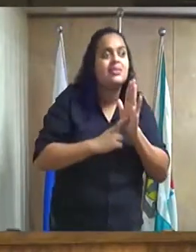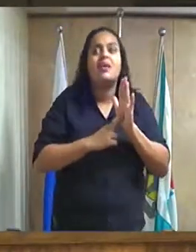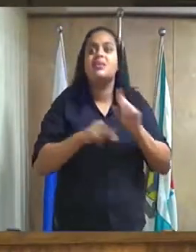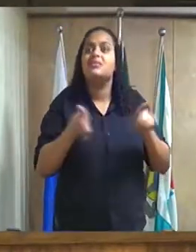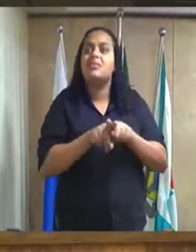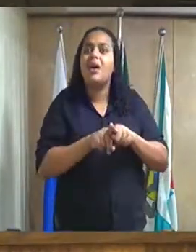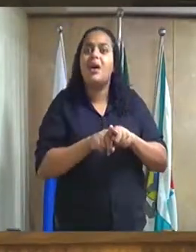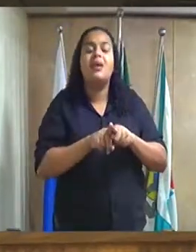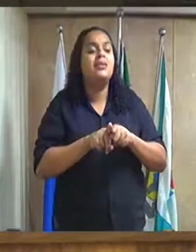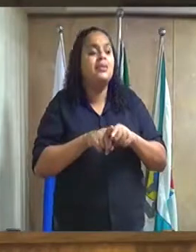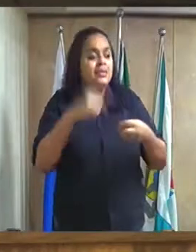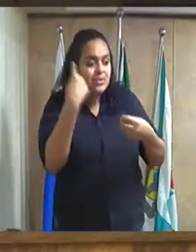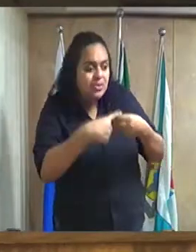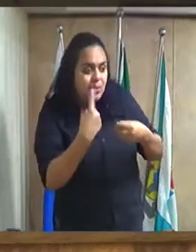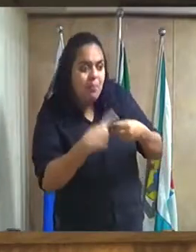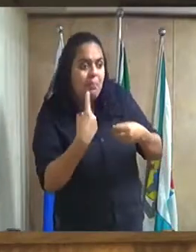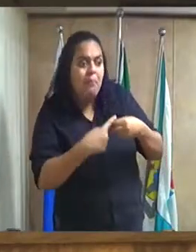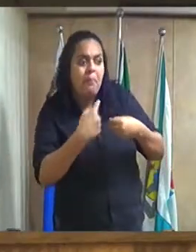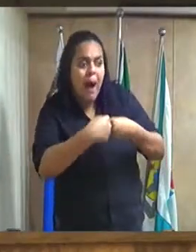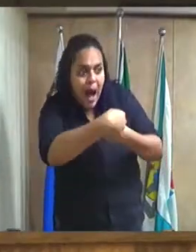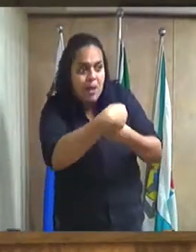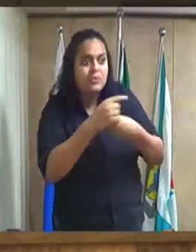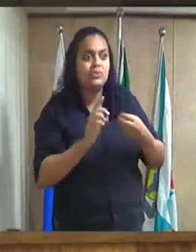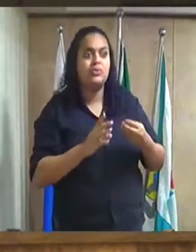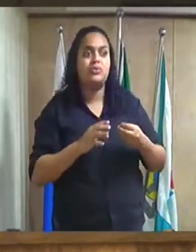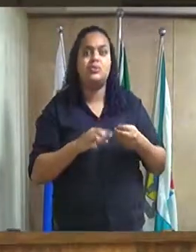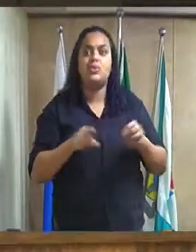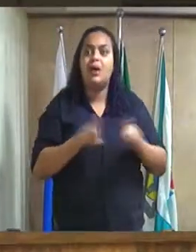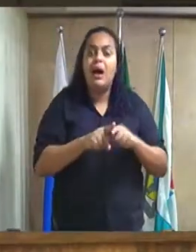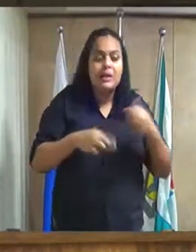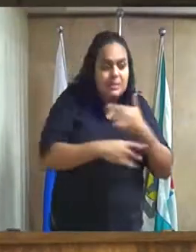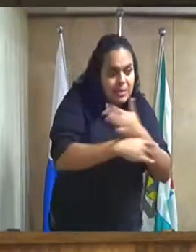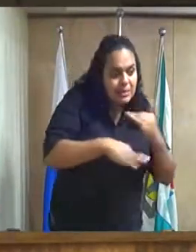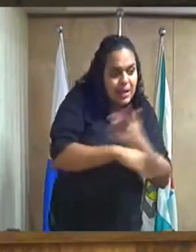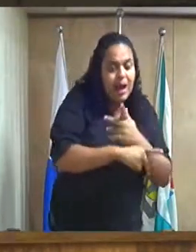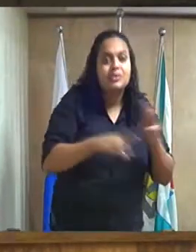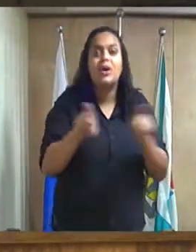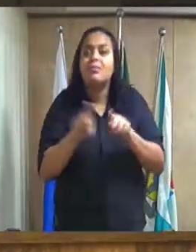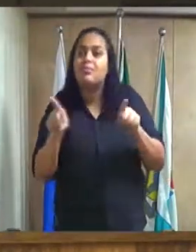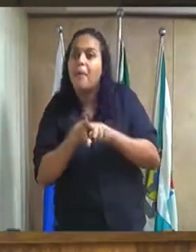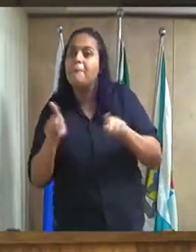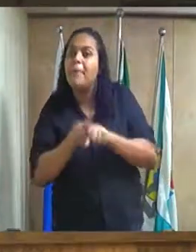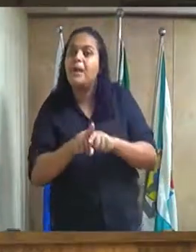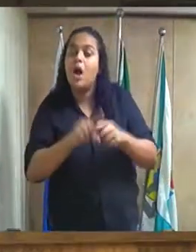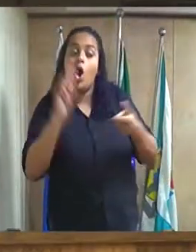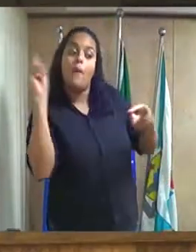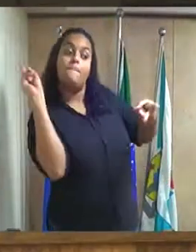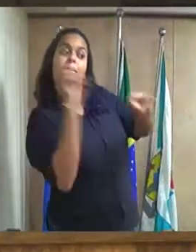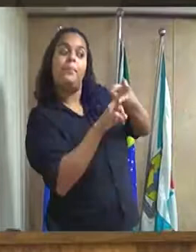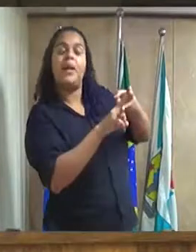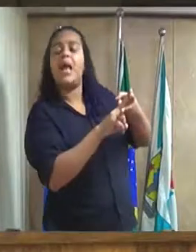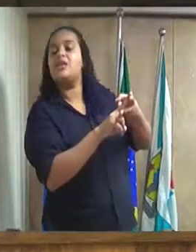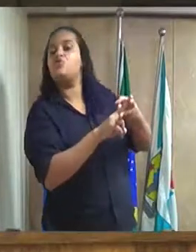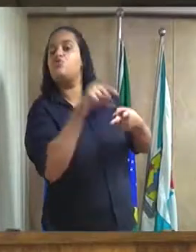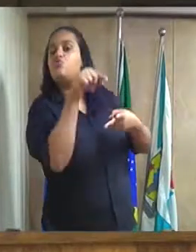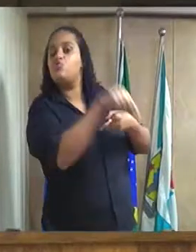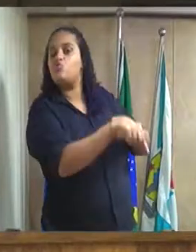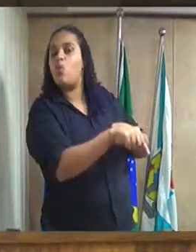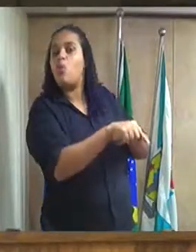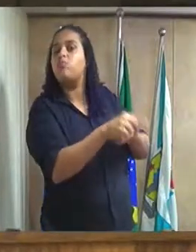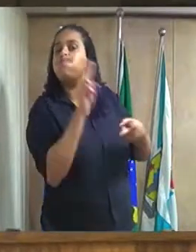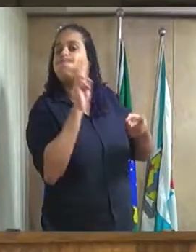presídios são instalados tem acabado com a tranquilidade da cidade e dos vizinhos